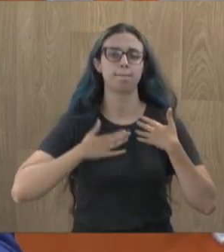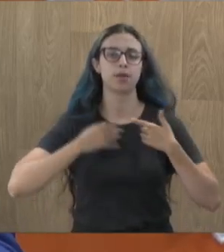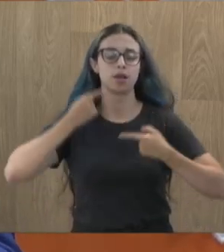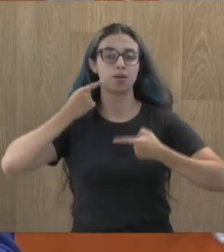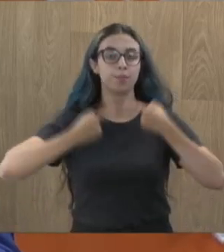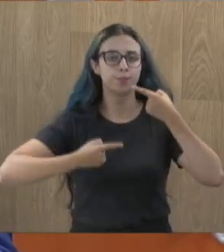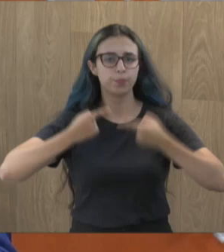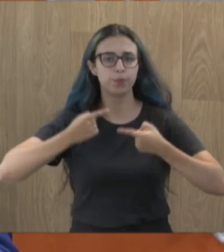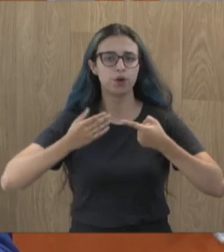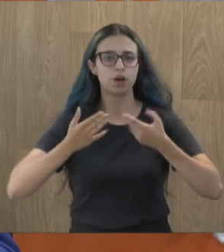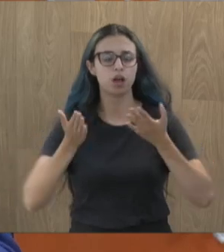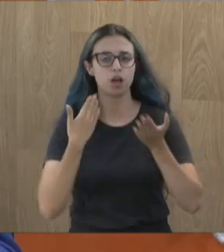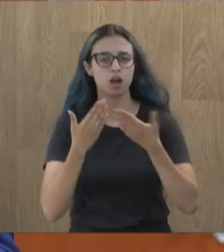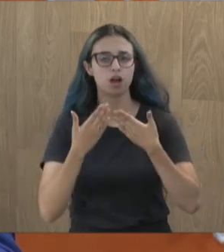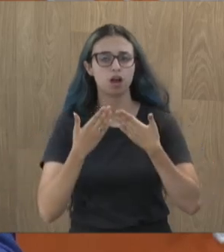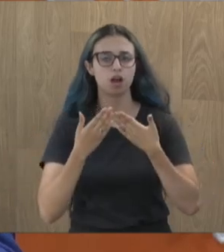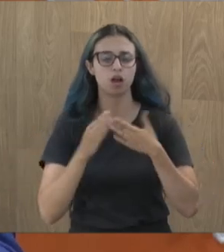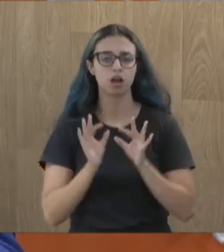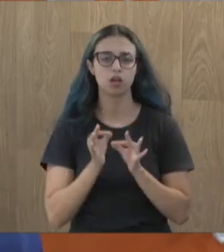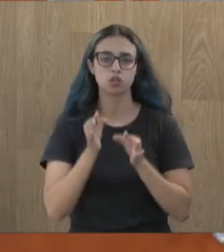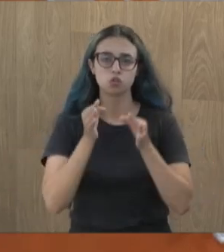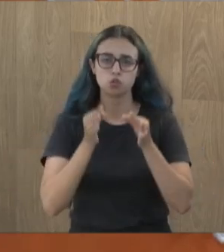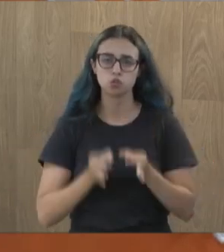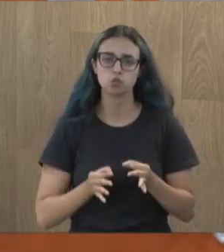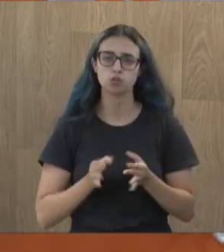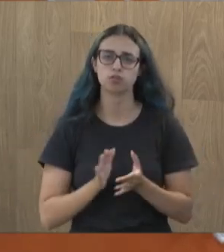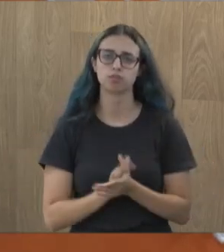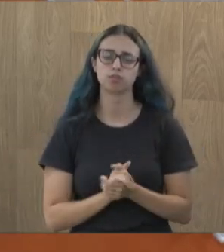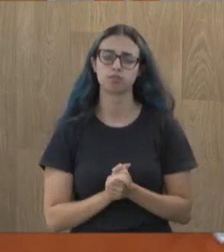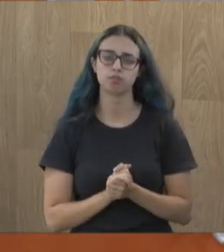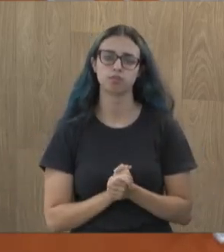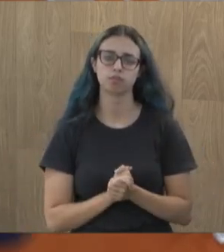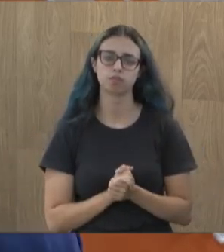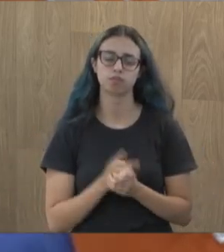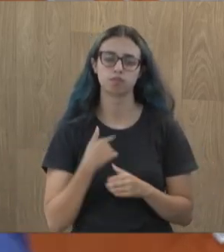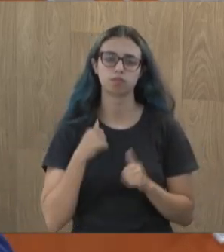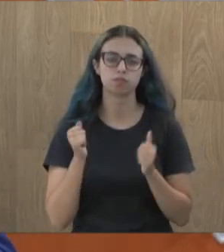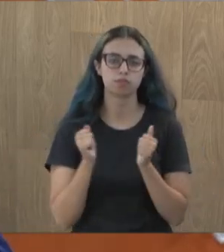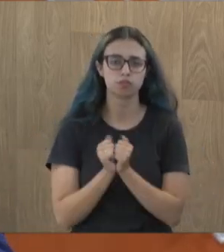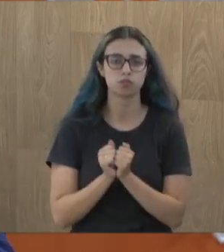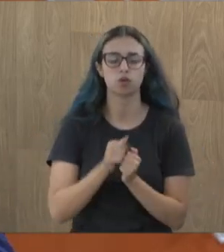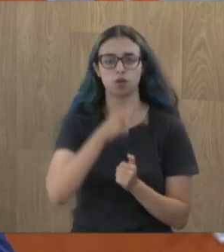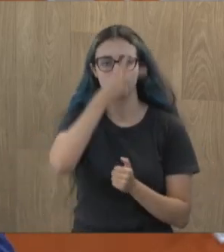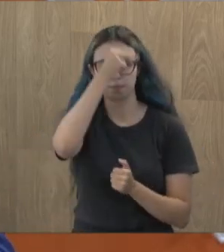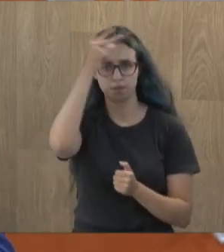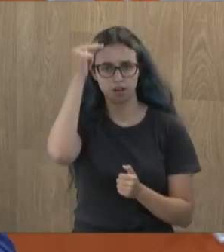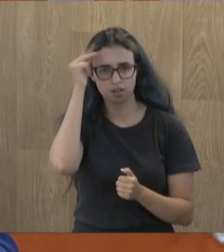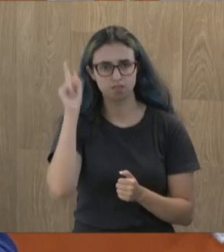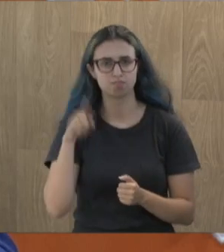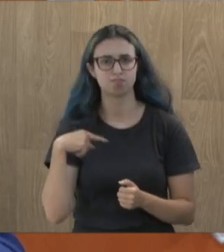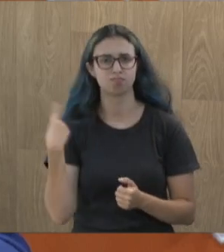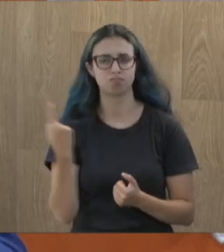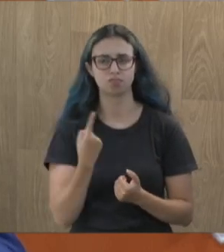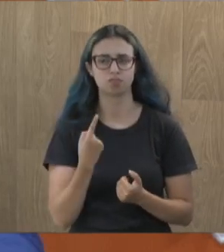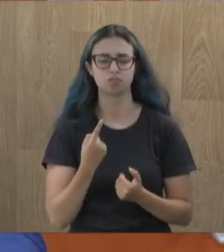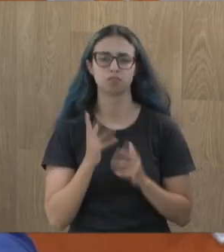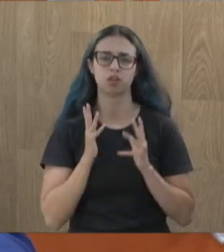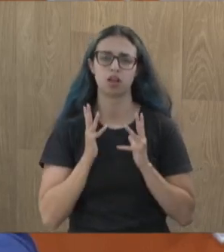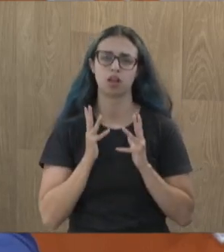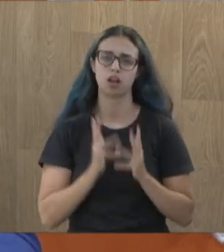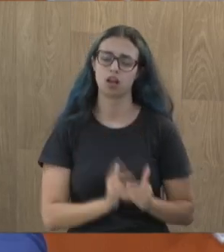honesto. Eu jogo limpo. Eu, Gleidson, Cleitinho, Eduardo Azevedo, nós somos limpos.